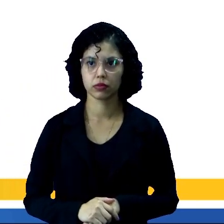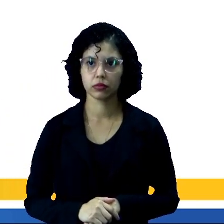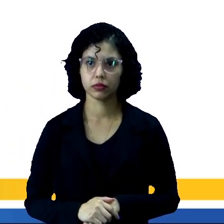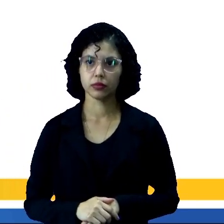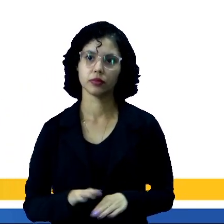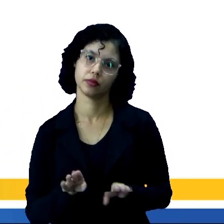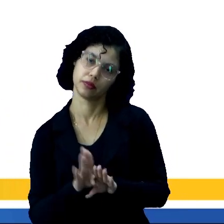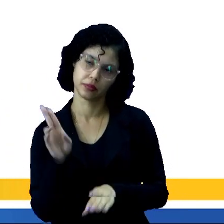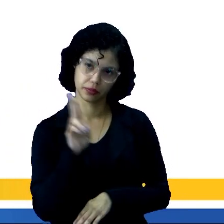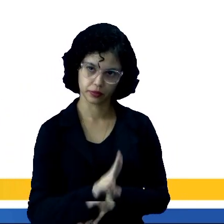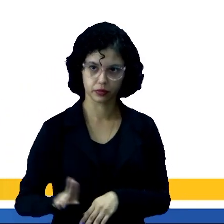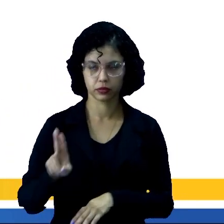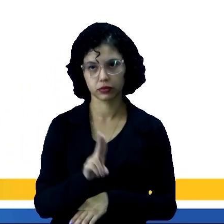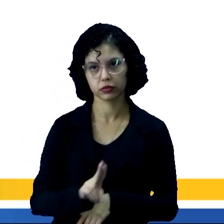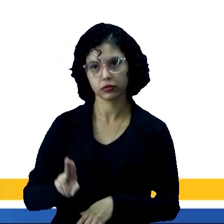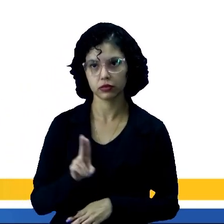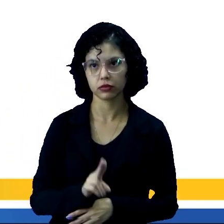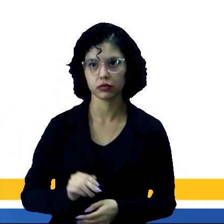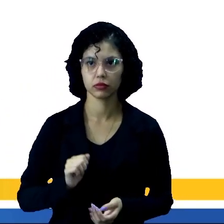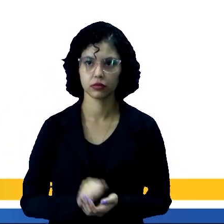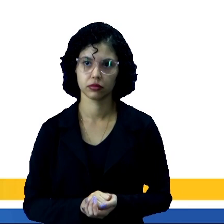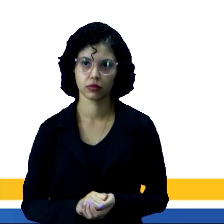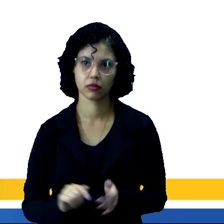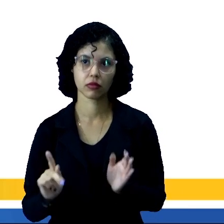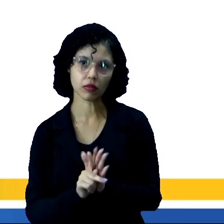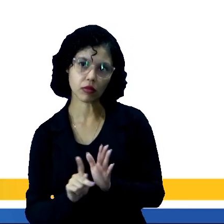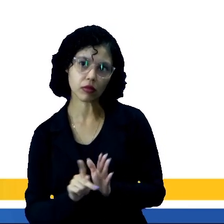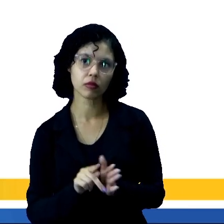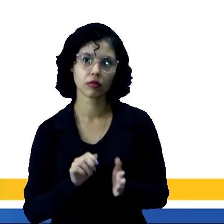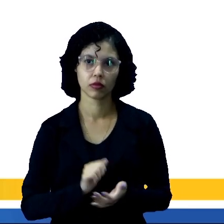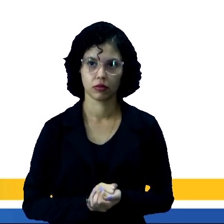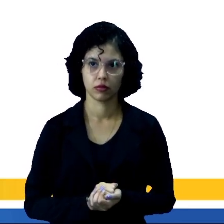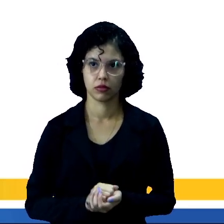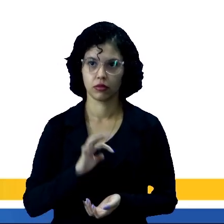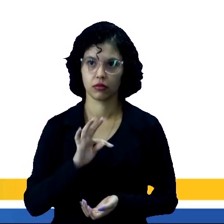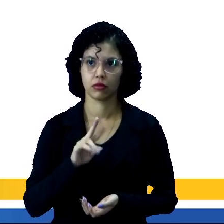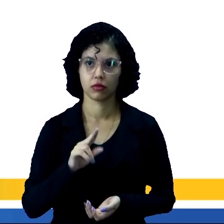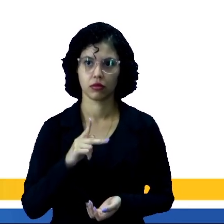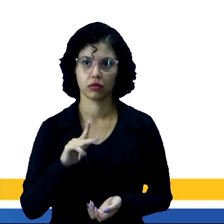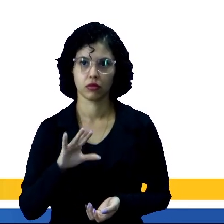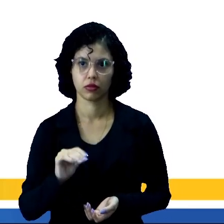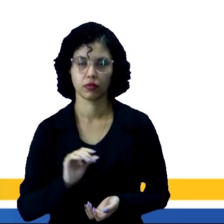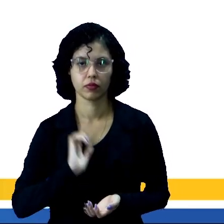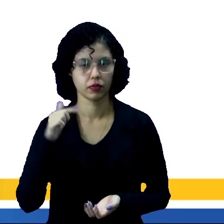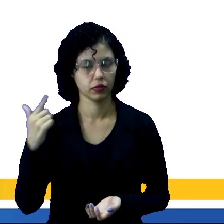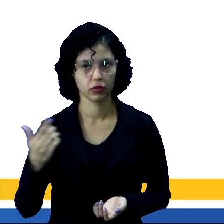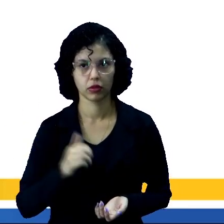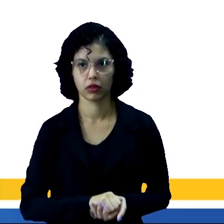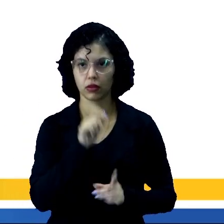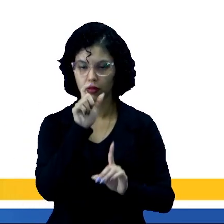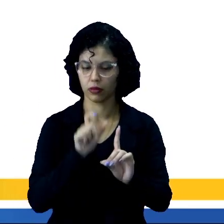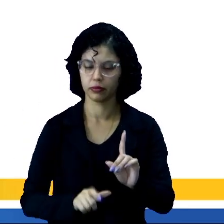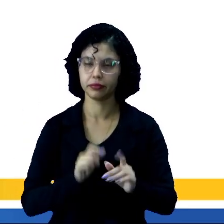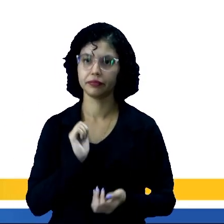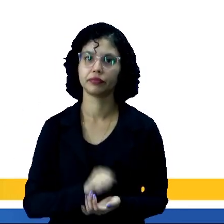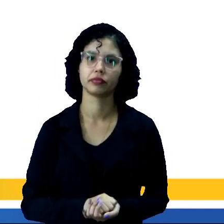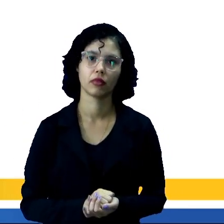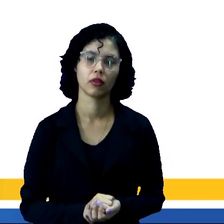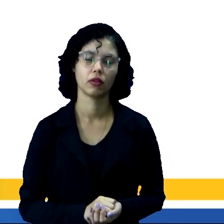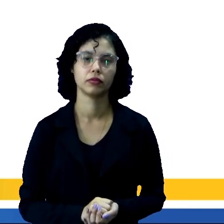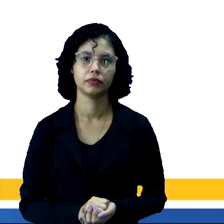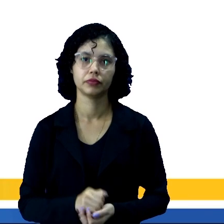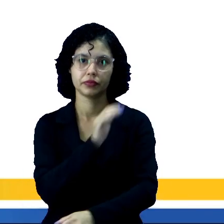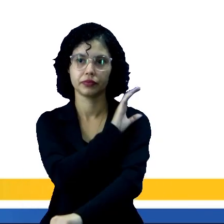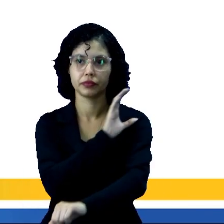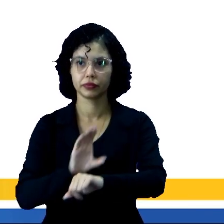que utilizam bebidas típicas como o tucupi, entre outras referências que nós temos da cultura